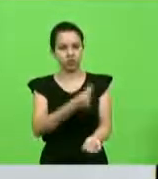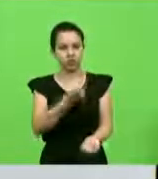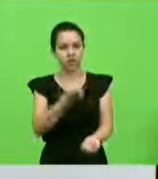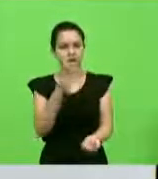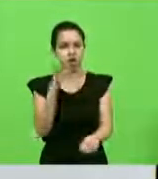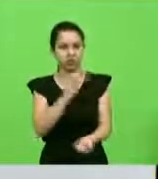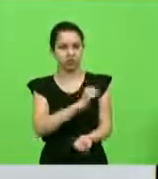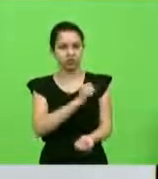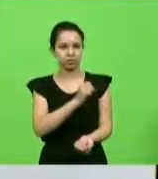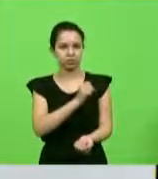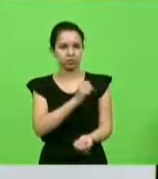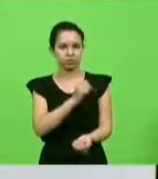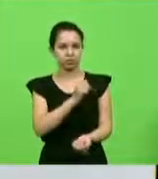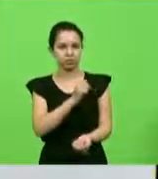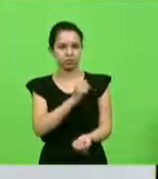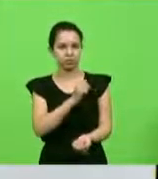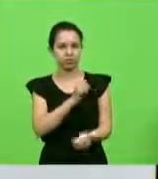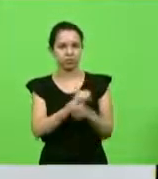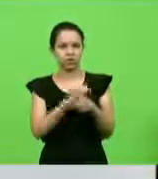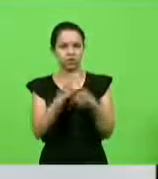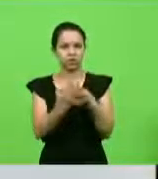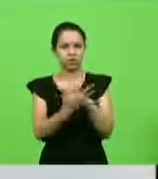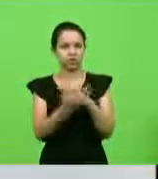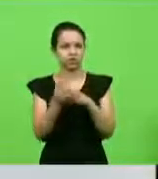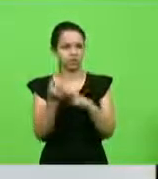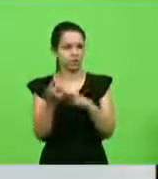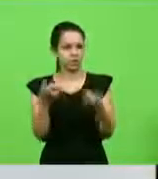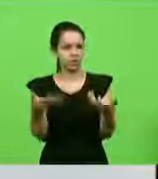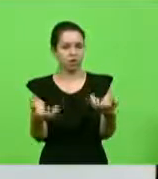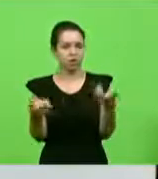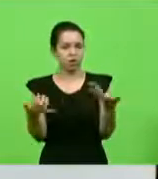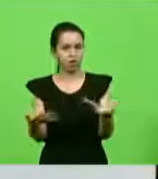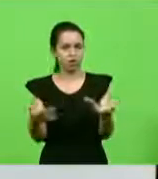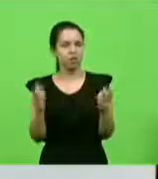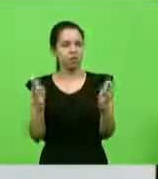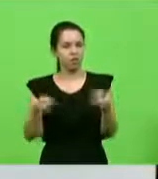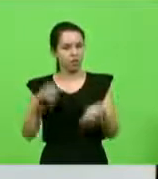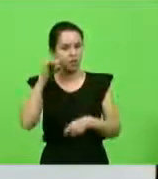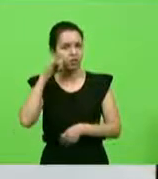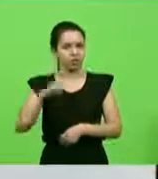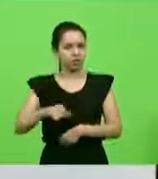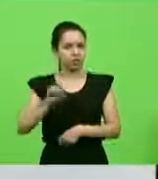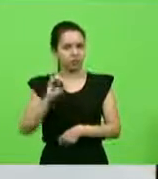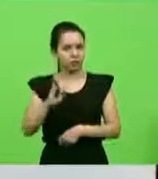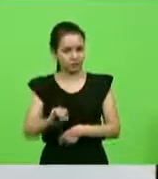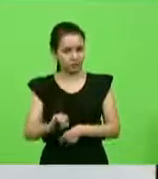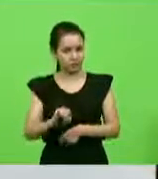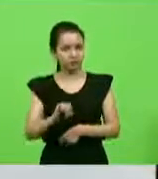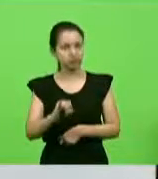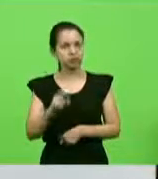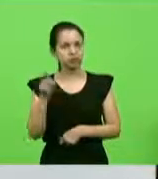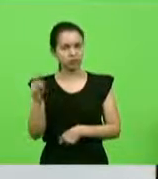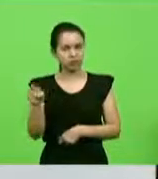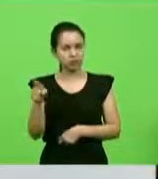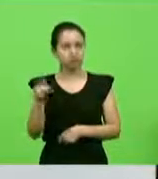precisaria ser gasto se os praças que têm brevê pudessem voar.